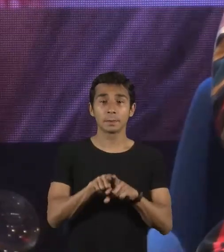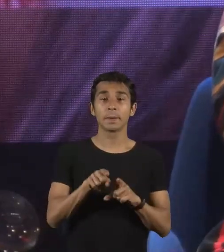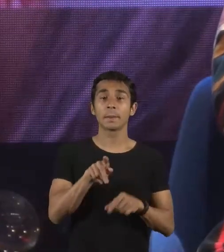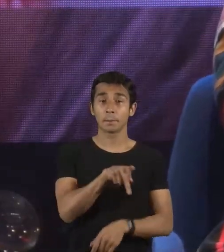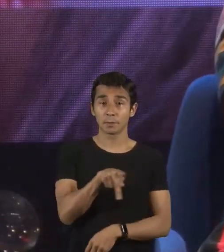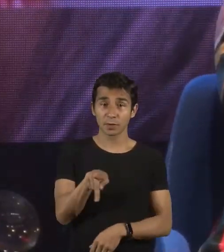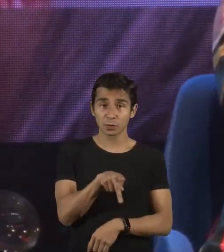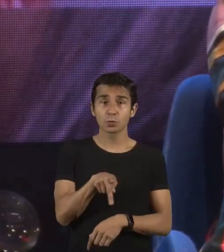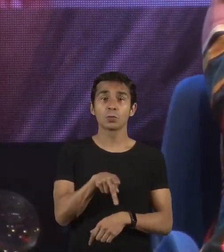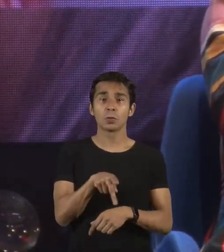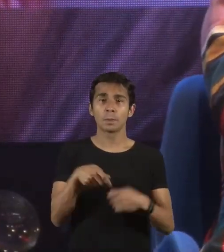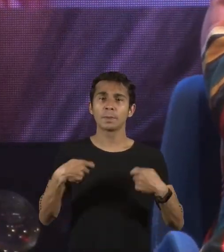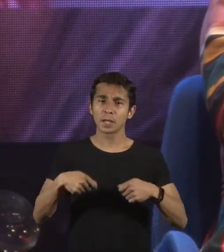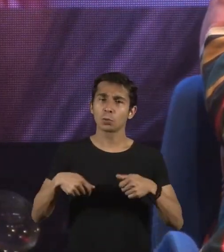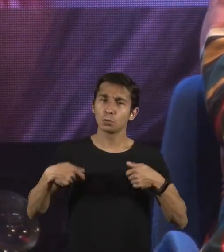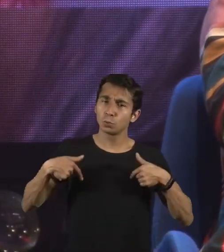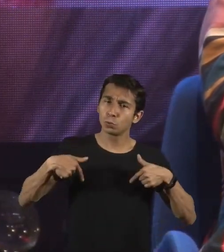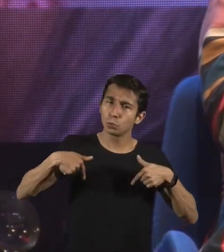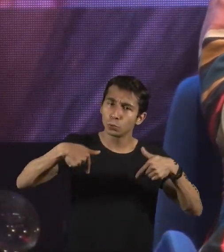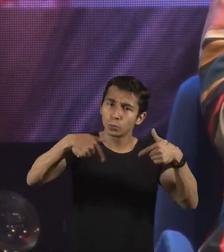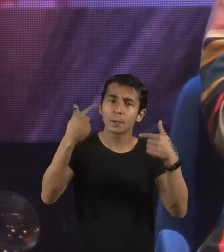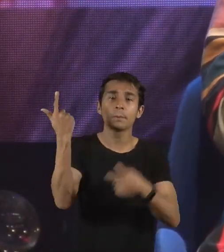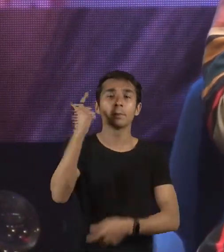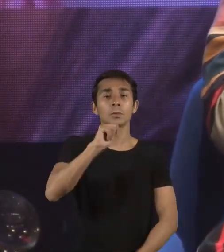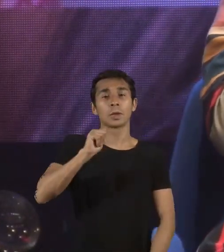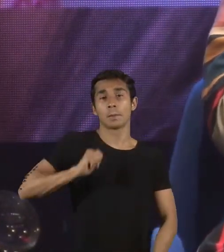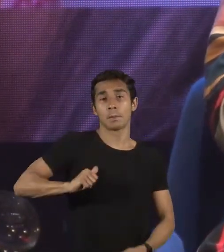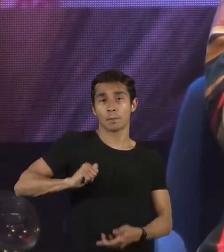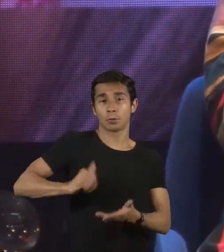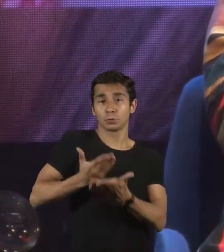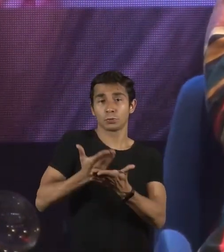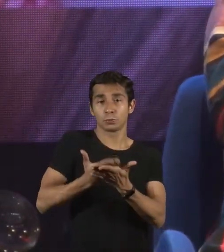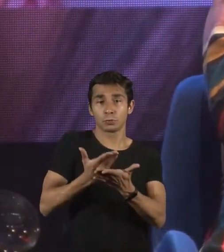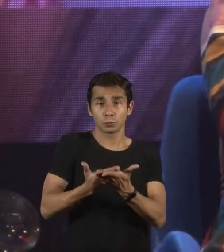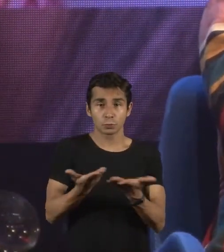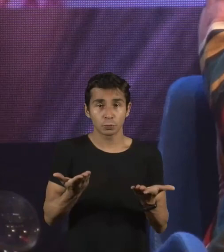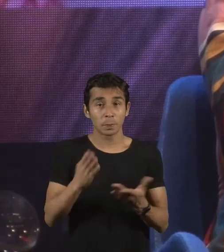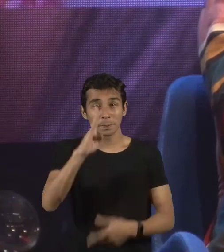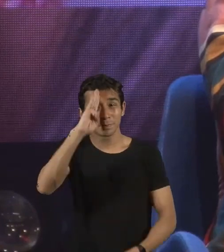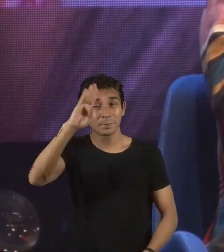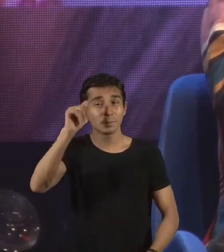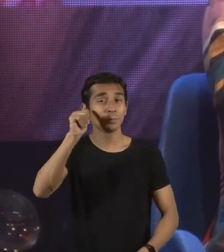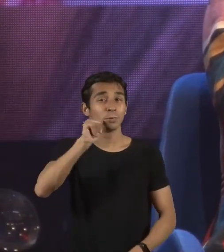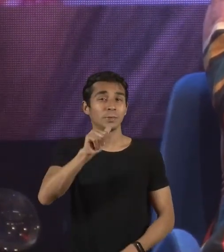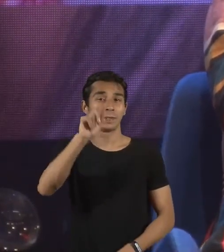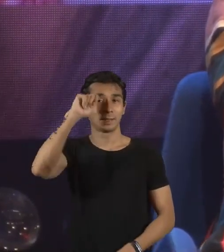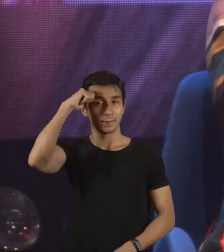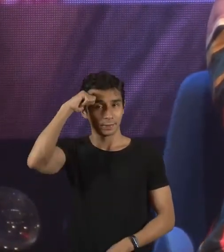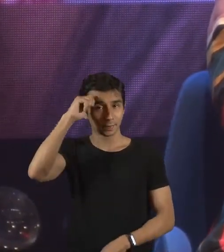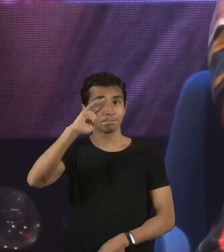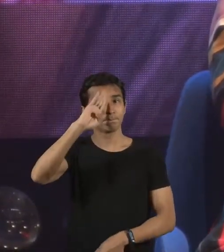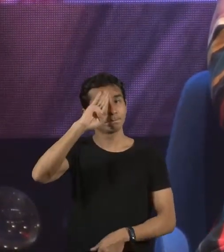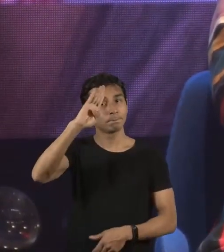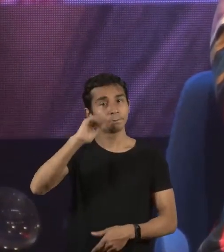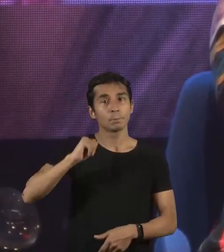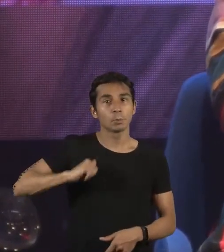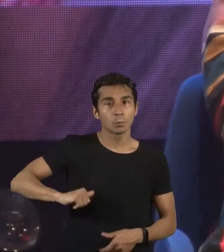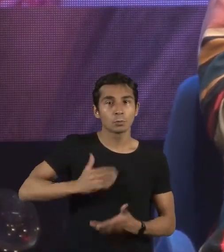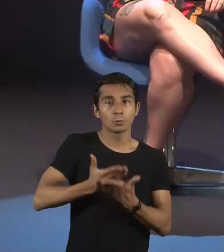bolsas de estudos, porque é oportunidade, especialmente para mulheres negras, que tornem o ambiente